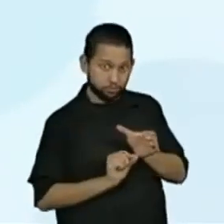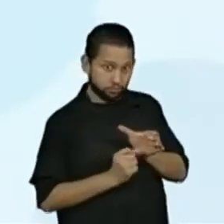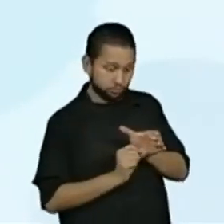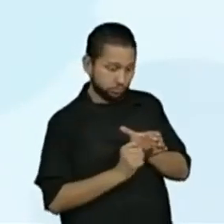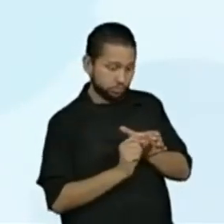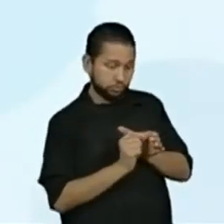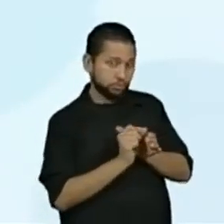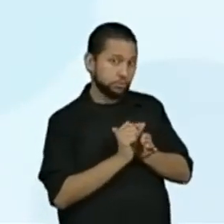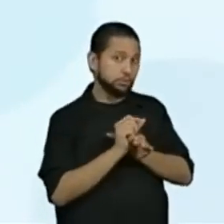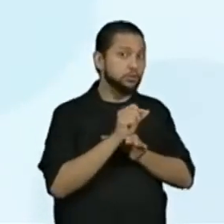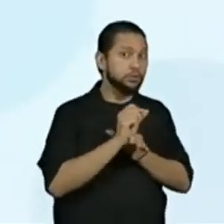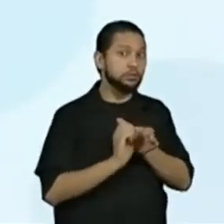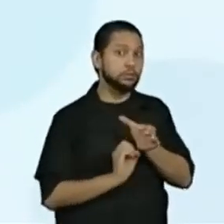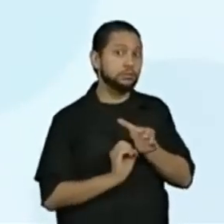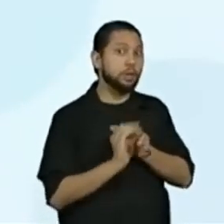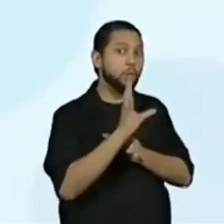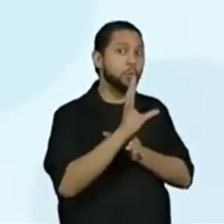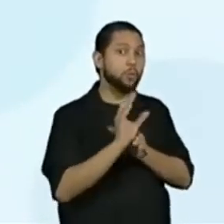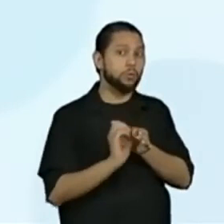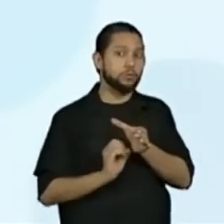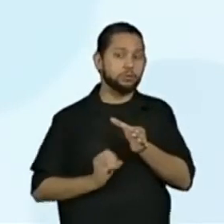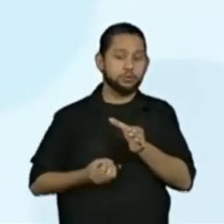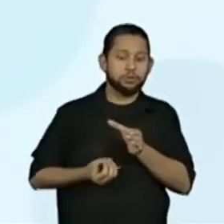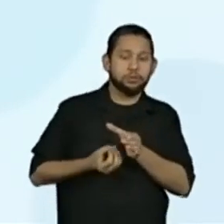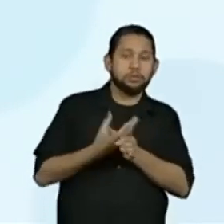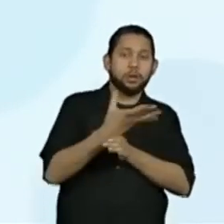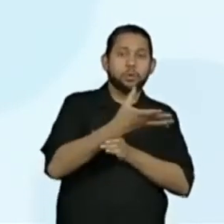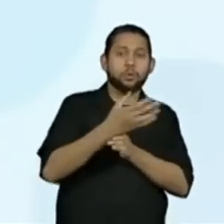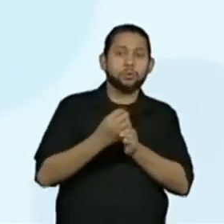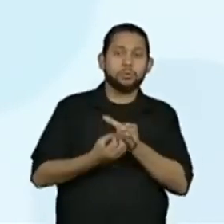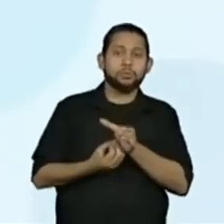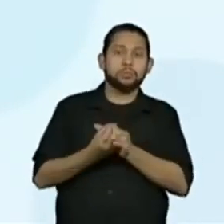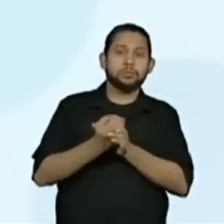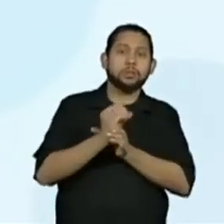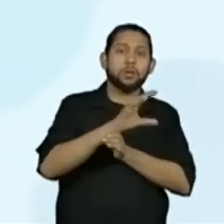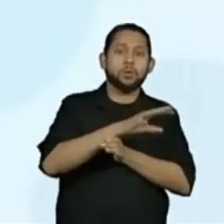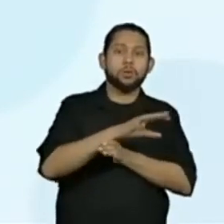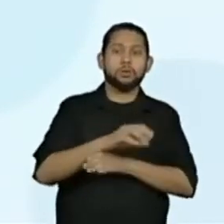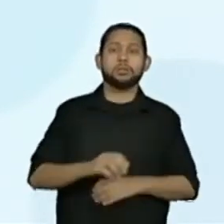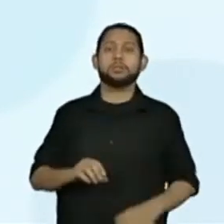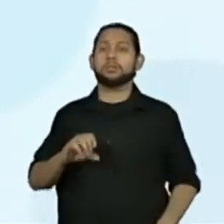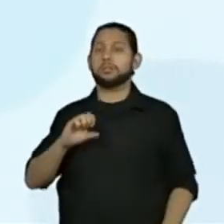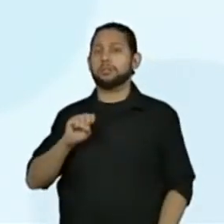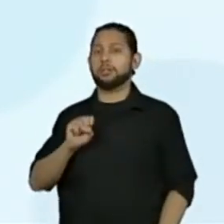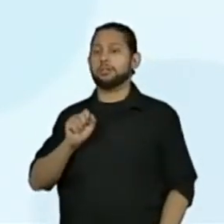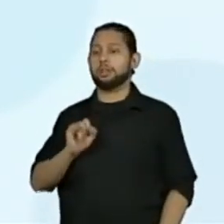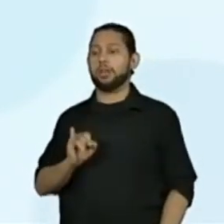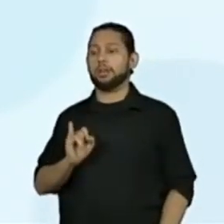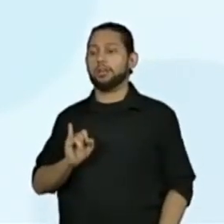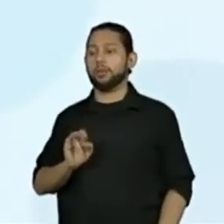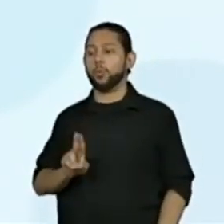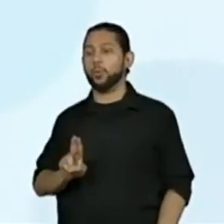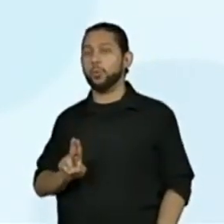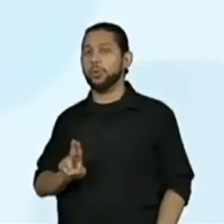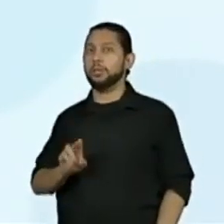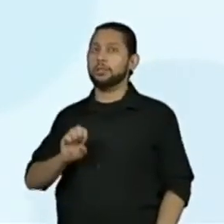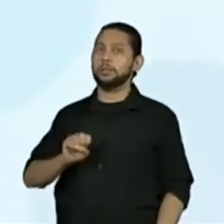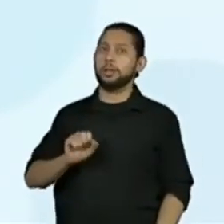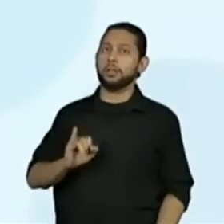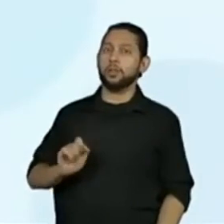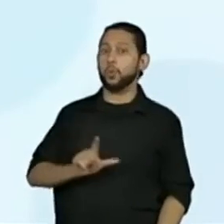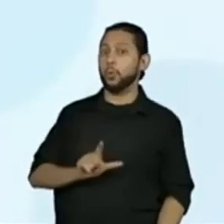será que é com L ou com U? Se indica uma ação, é um verbo. Logo, se é um verbo,